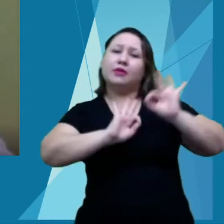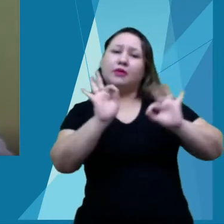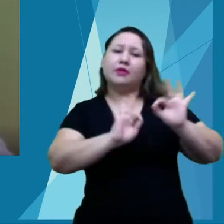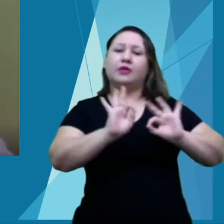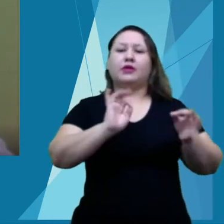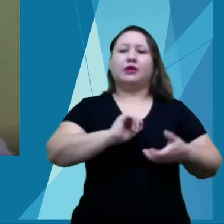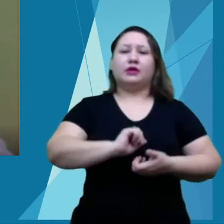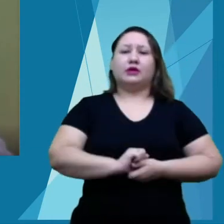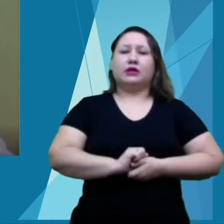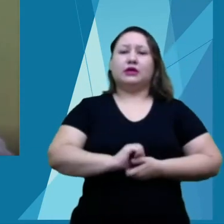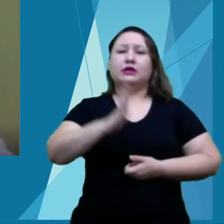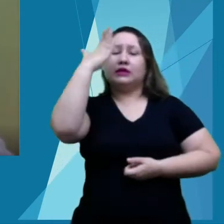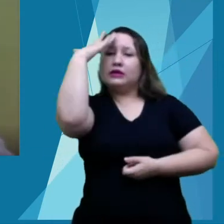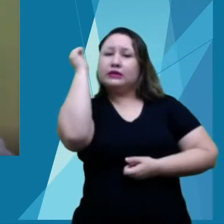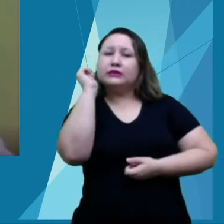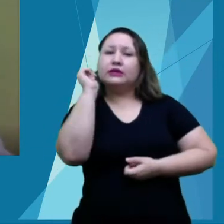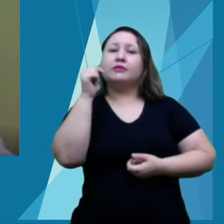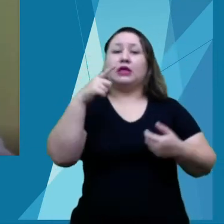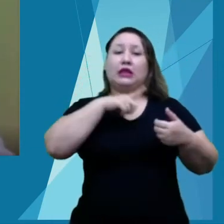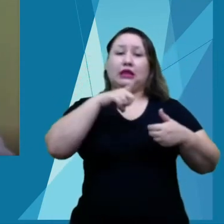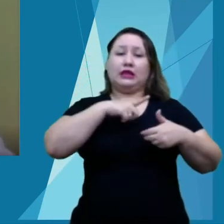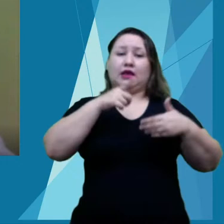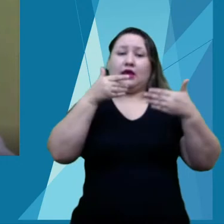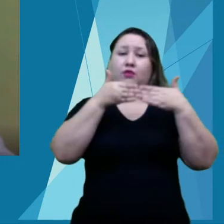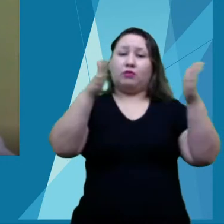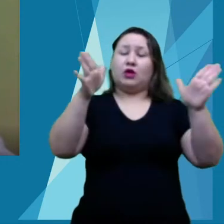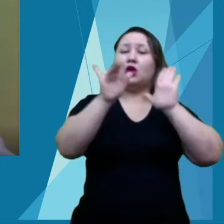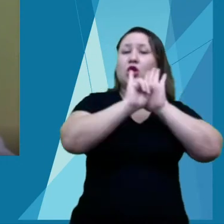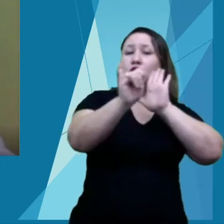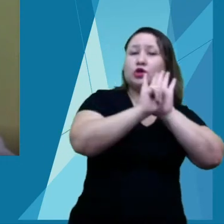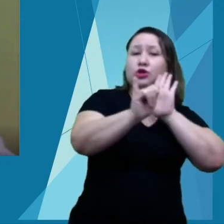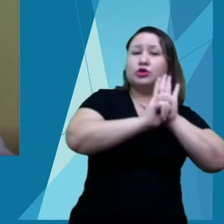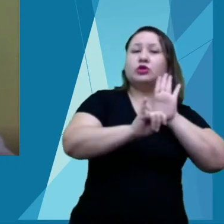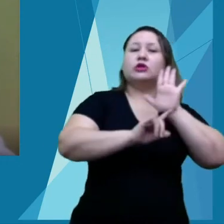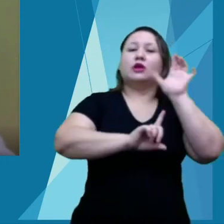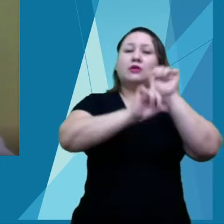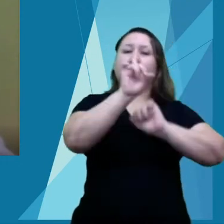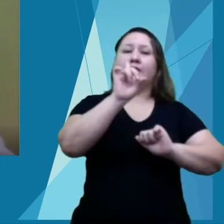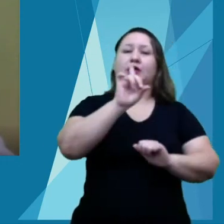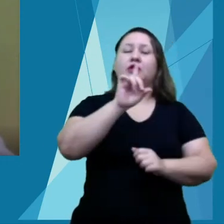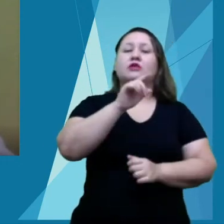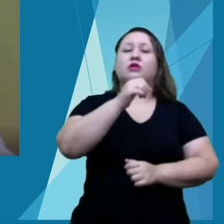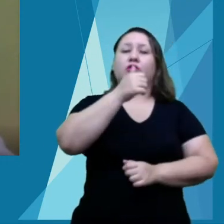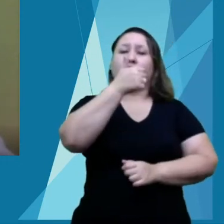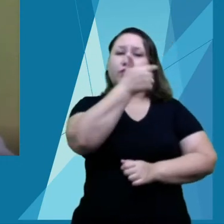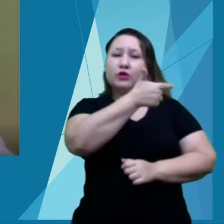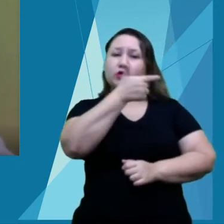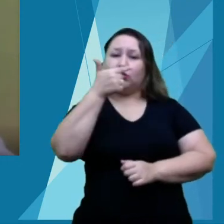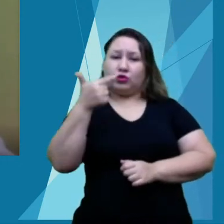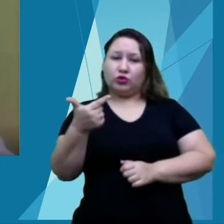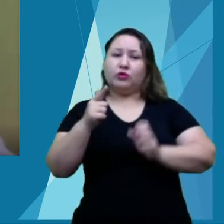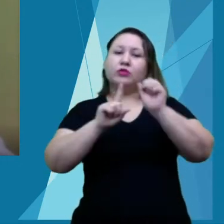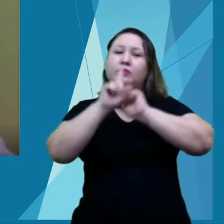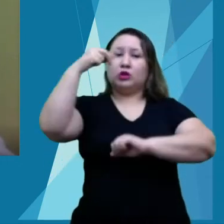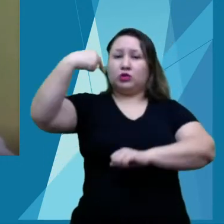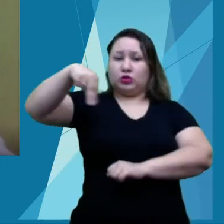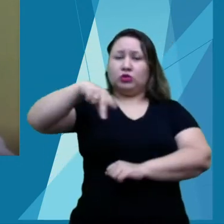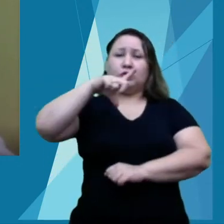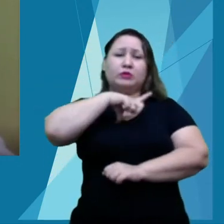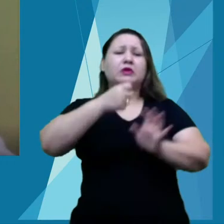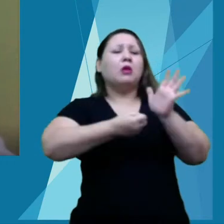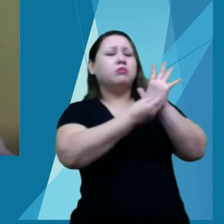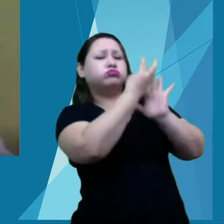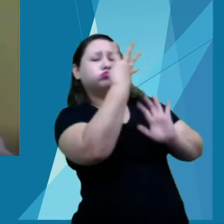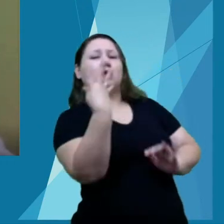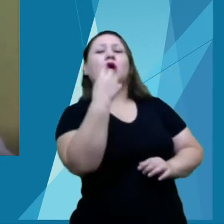O edital está aberto até o próximo dia 22 deste mês. São 40 ações de extensão que serão fomentadas. Temos